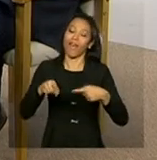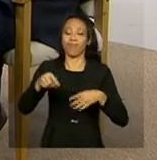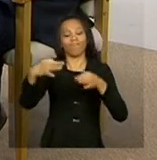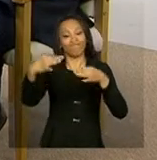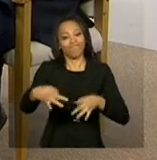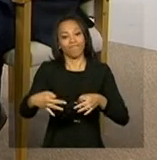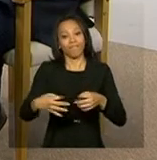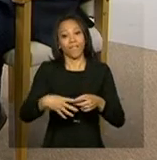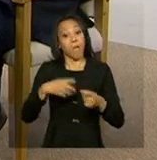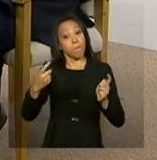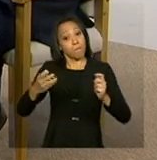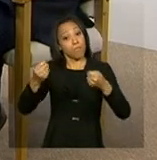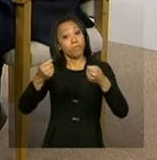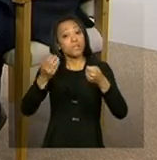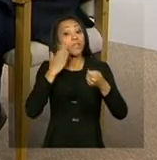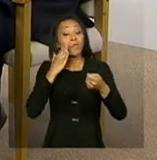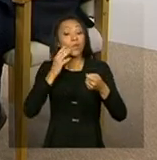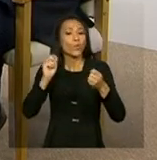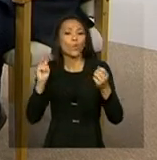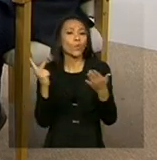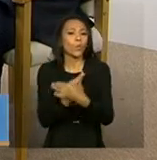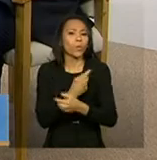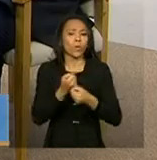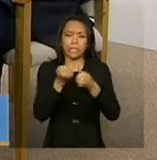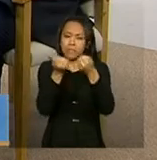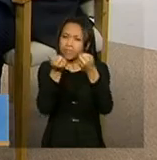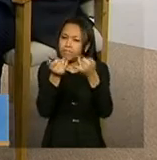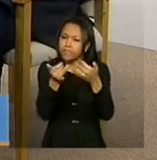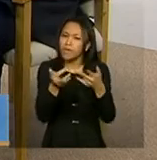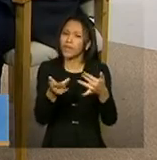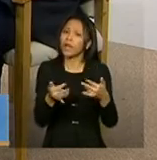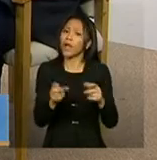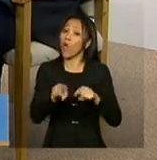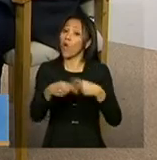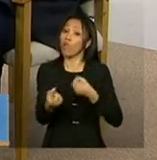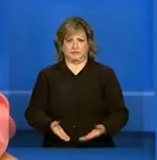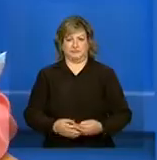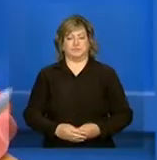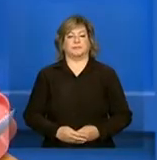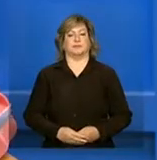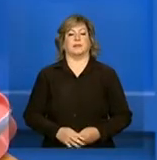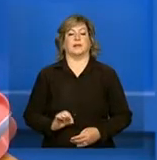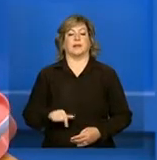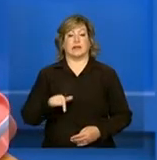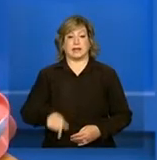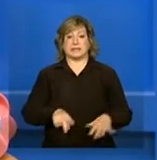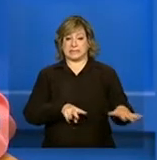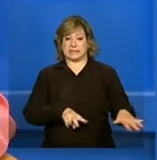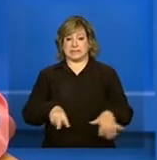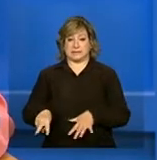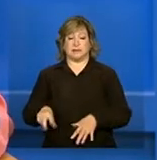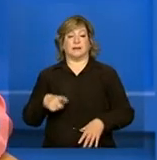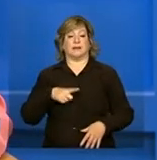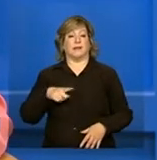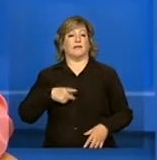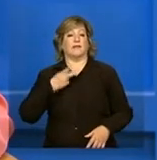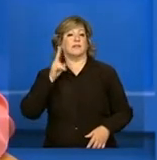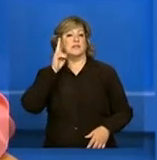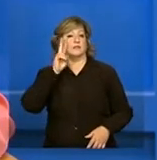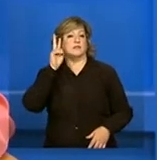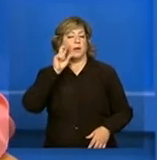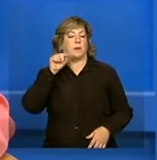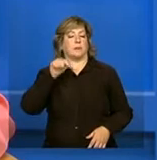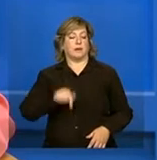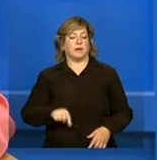Justificar melhor, para haver uma melhor compreensão, ou devolver os recursos. Nesta semana, estamos falando sobre a gestão